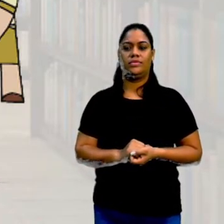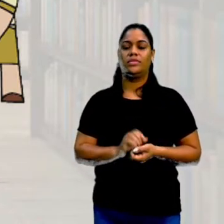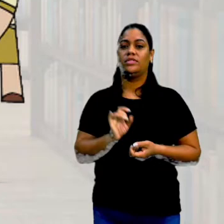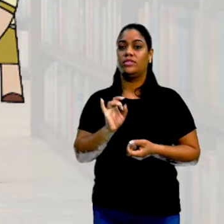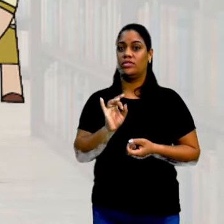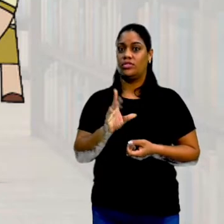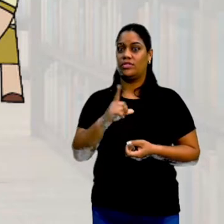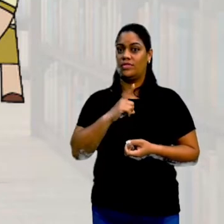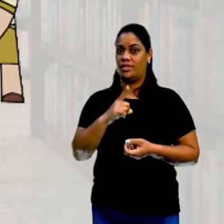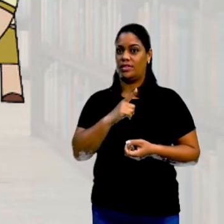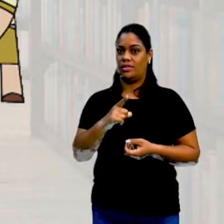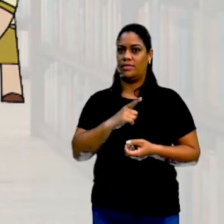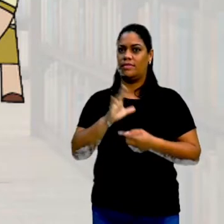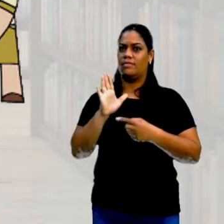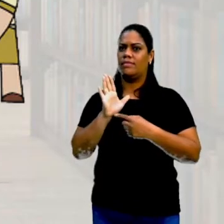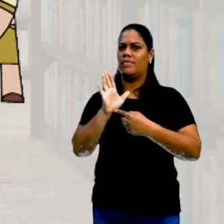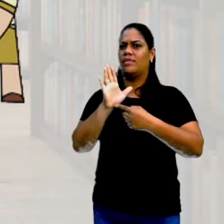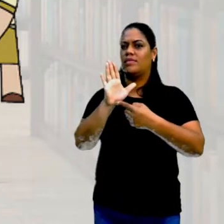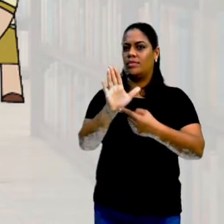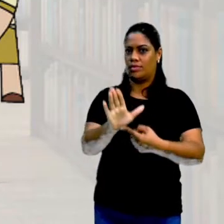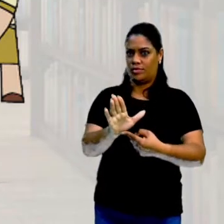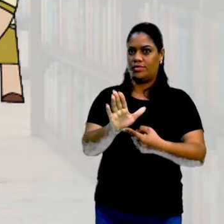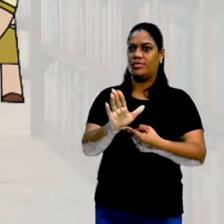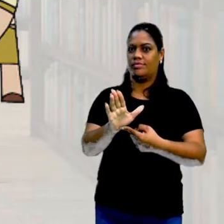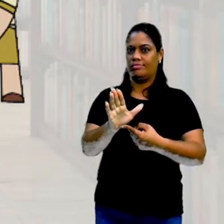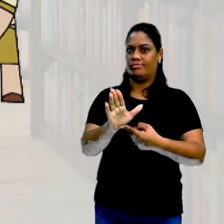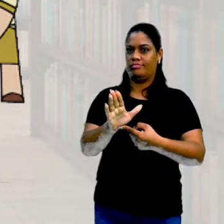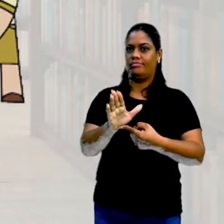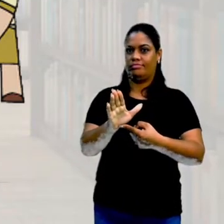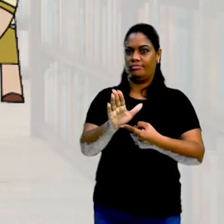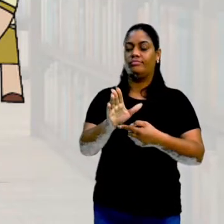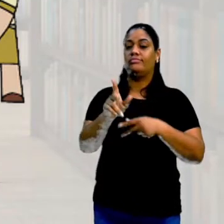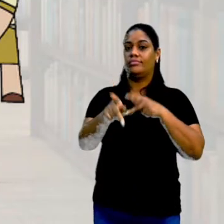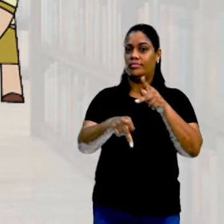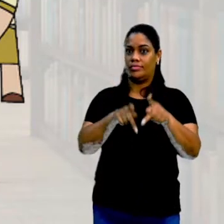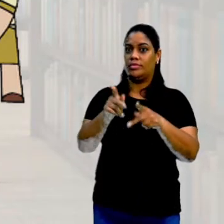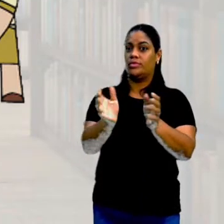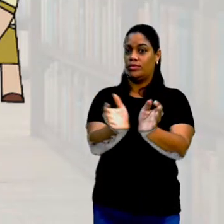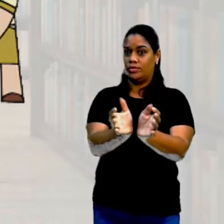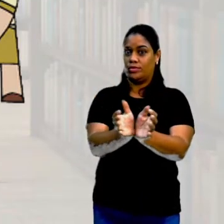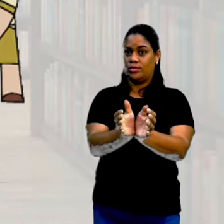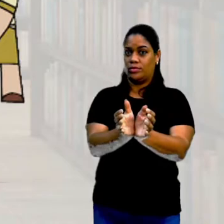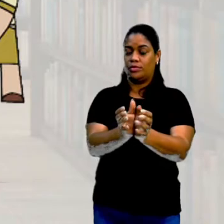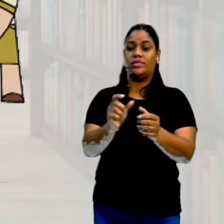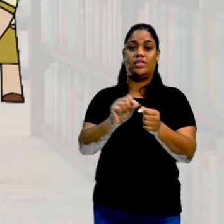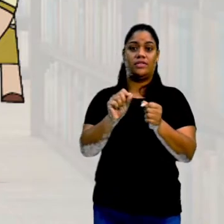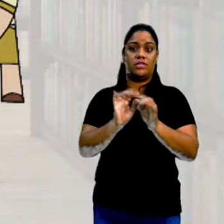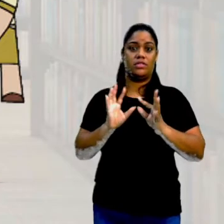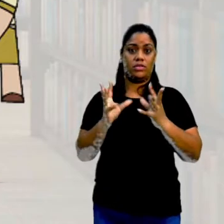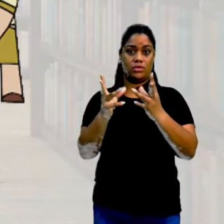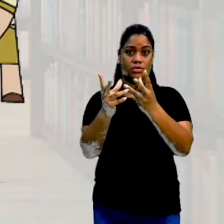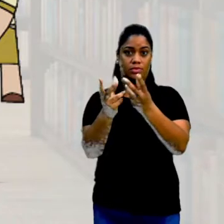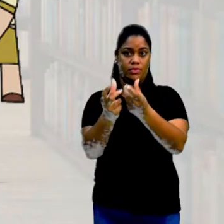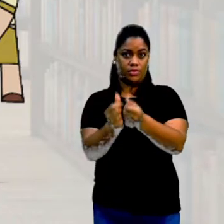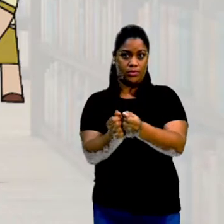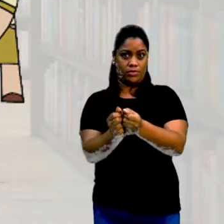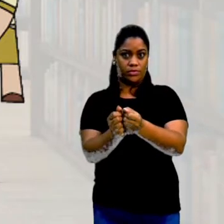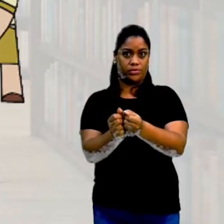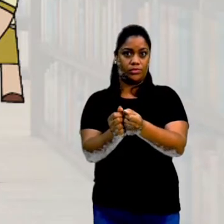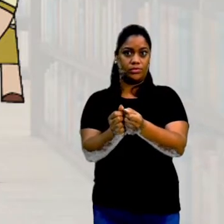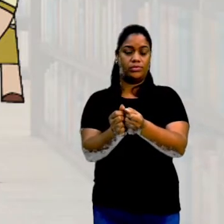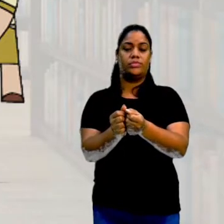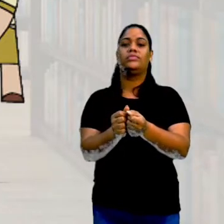coletar uma amostra da população. Está certo? Se você vai fazer a pesquisa com todos, é a população.